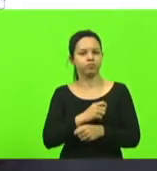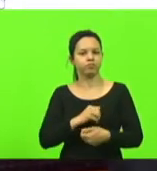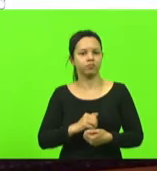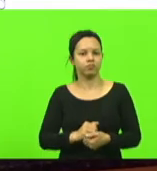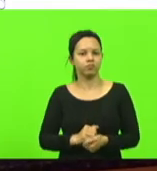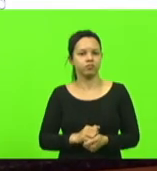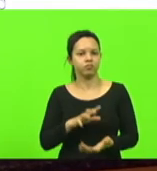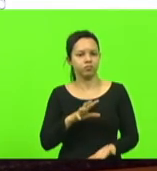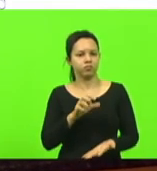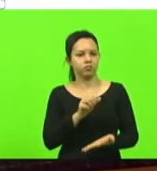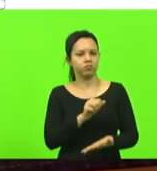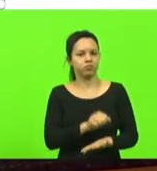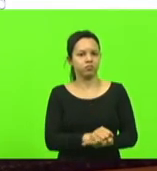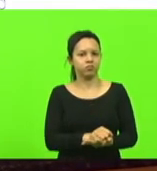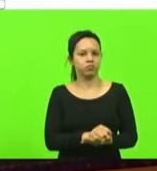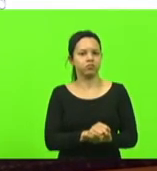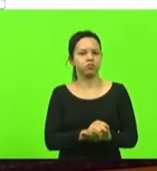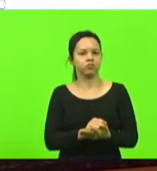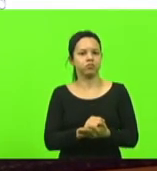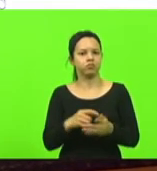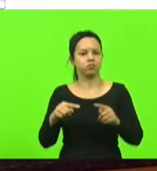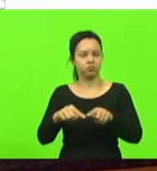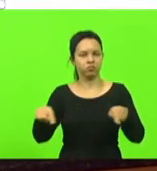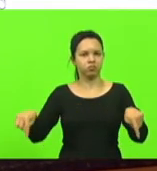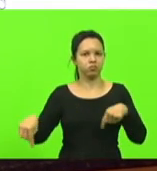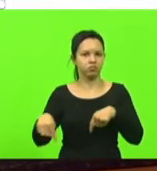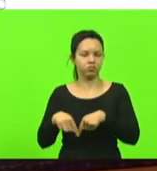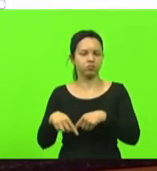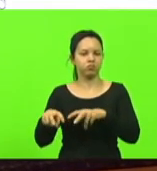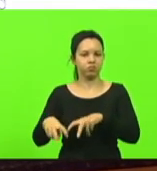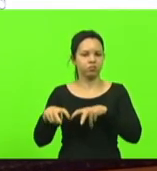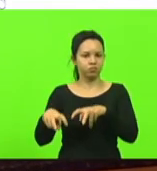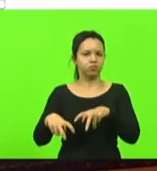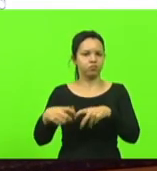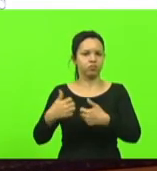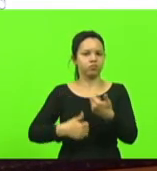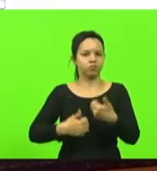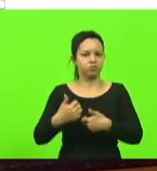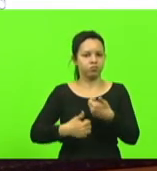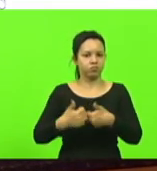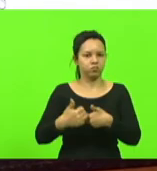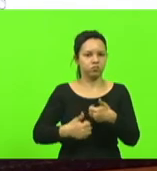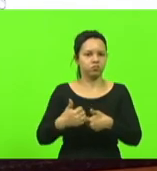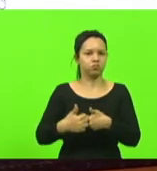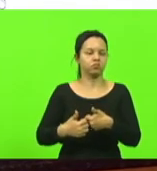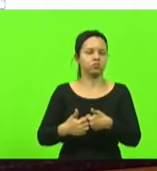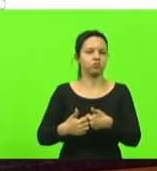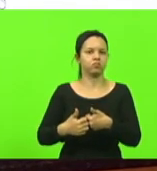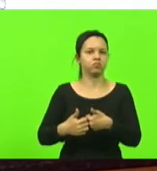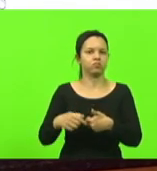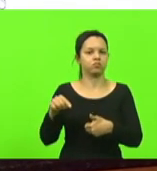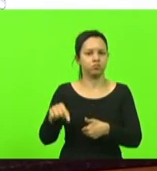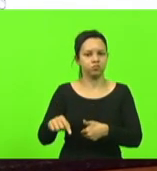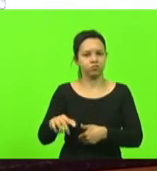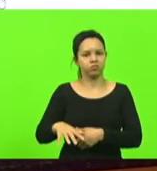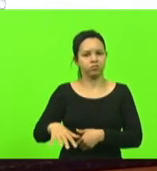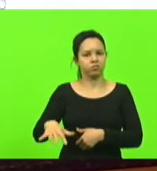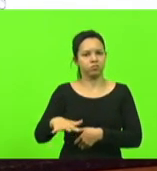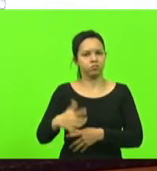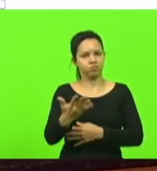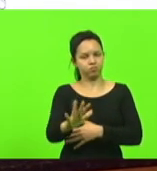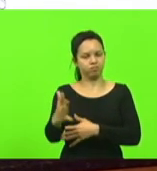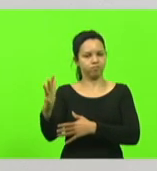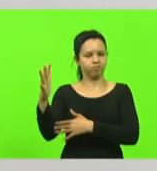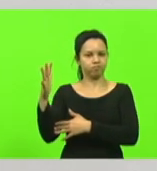registrar uma propriedade uma lavoura arrozeira junto com o meio ambiente